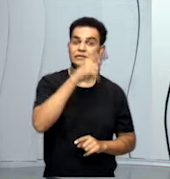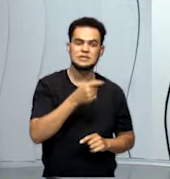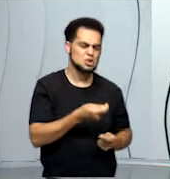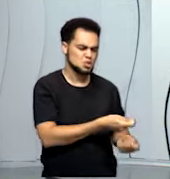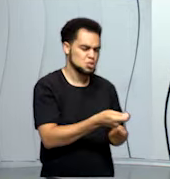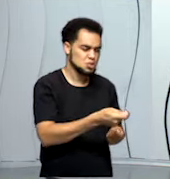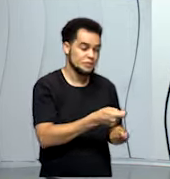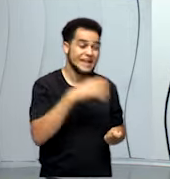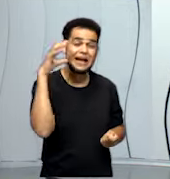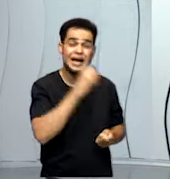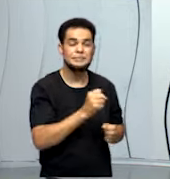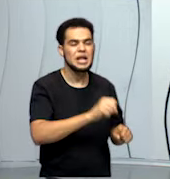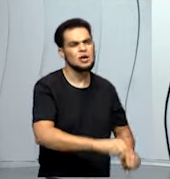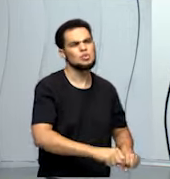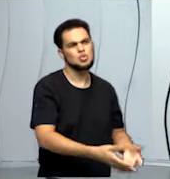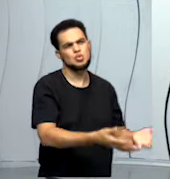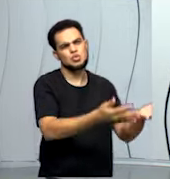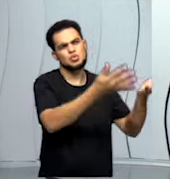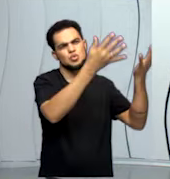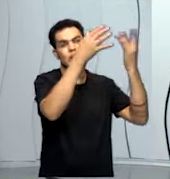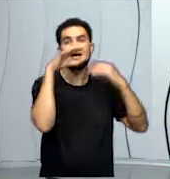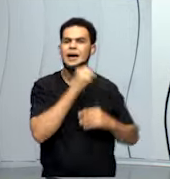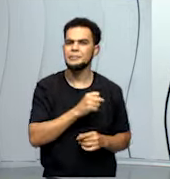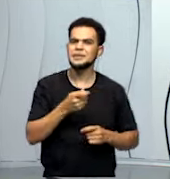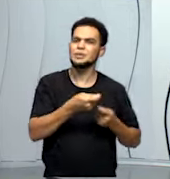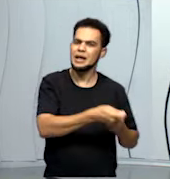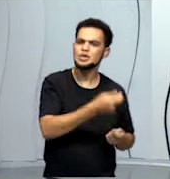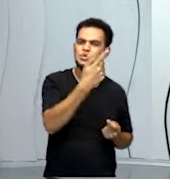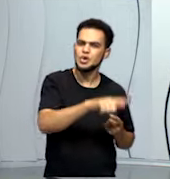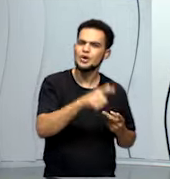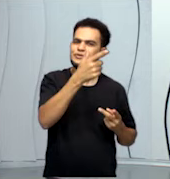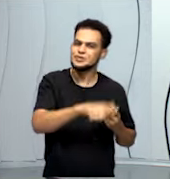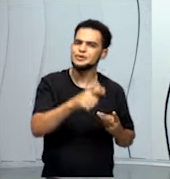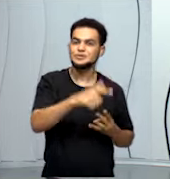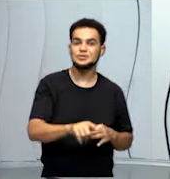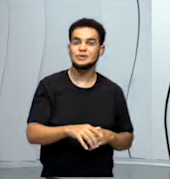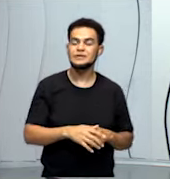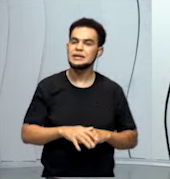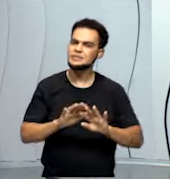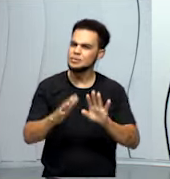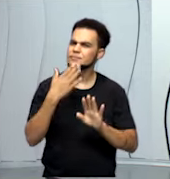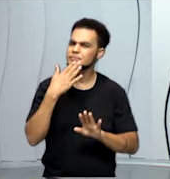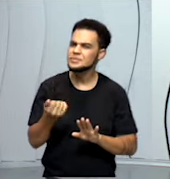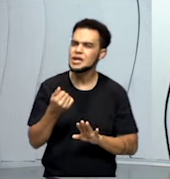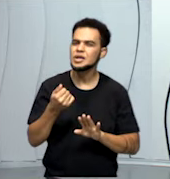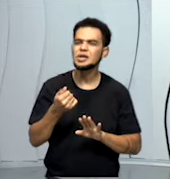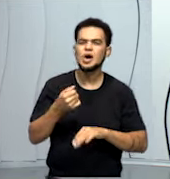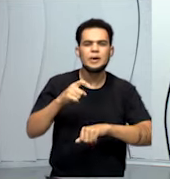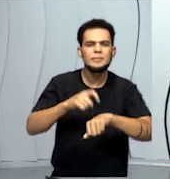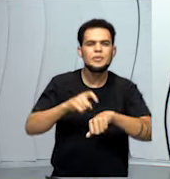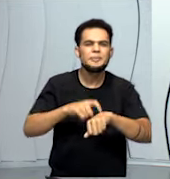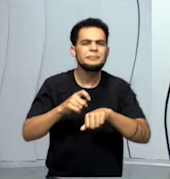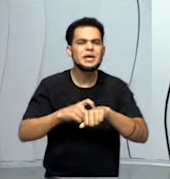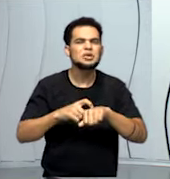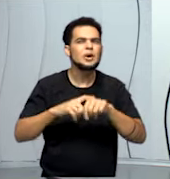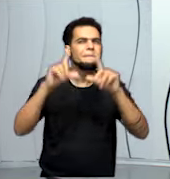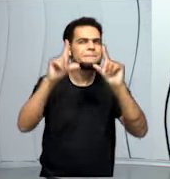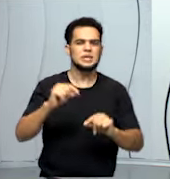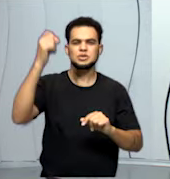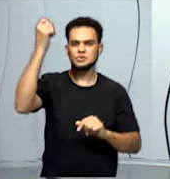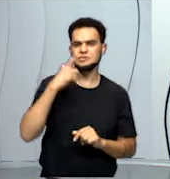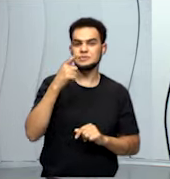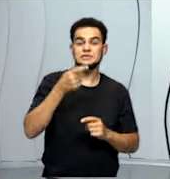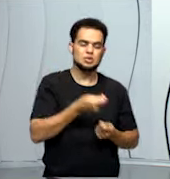toda rapidamente e você vai ter que molhar muito mais vezes. Então, molha a sua planta no momento que estiver mais fresco. Assim, você